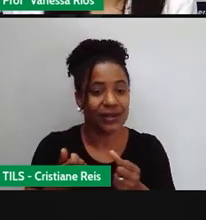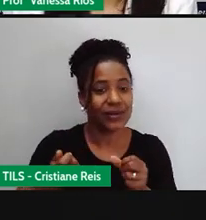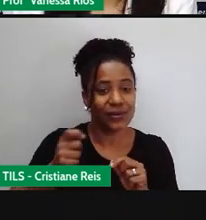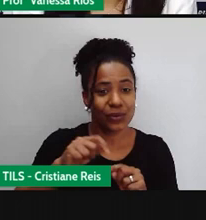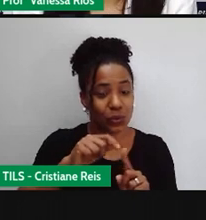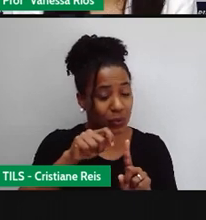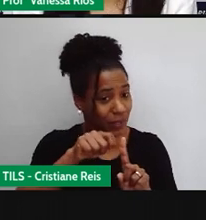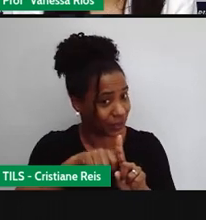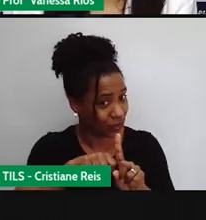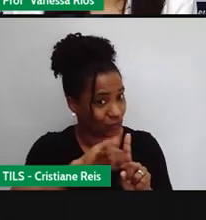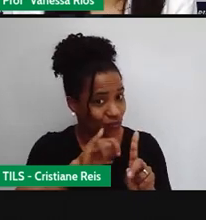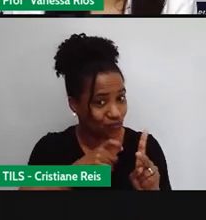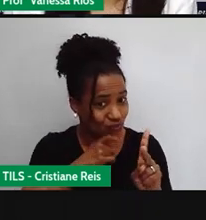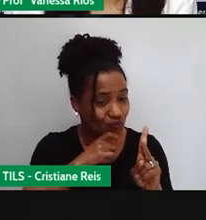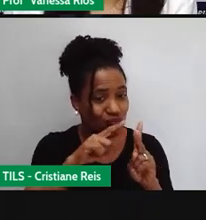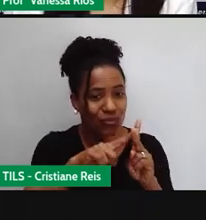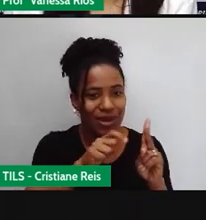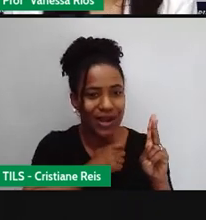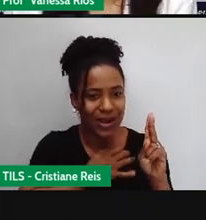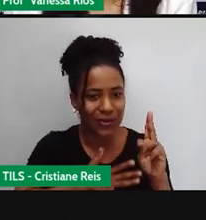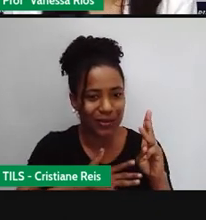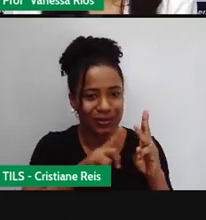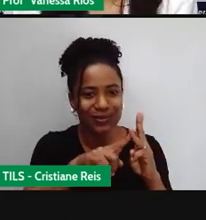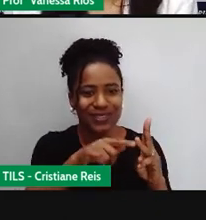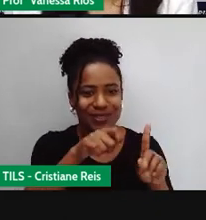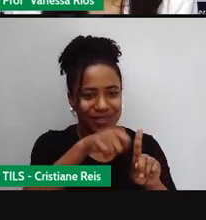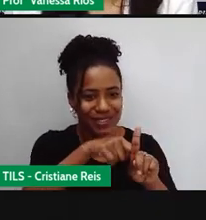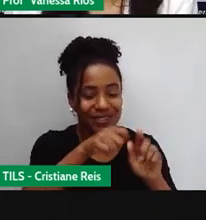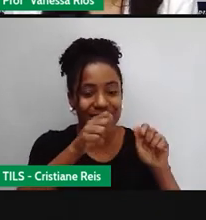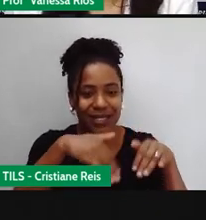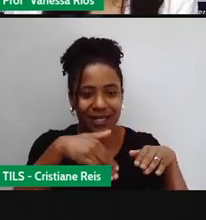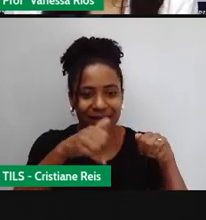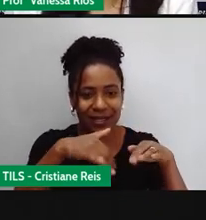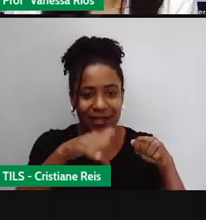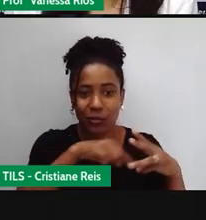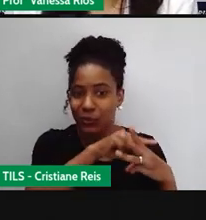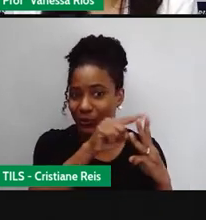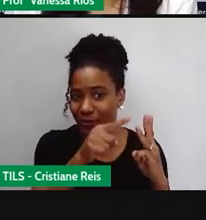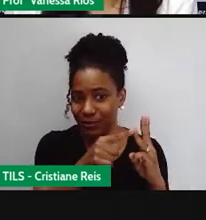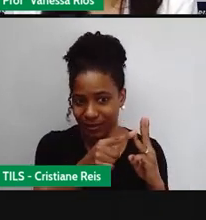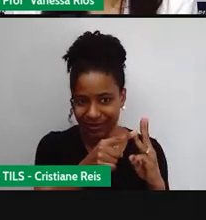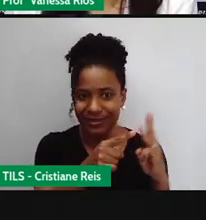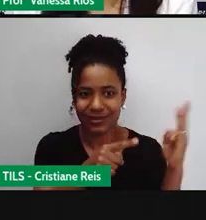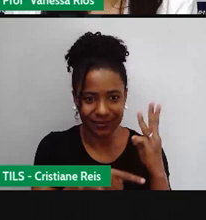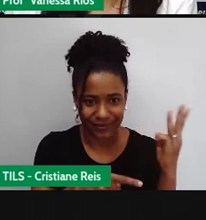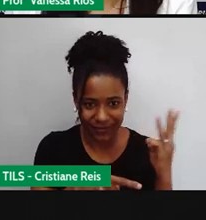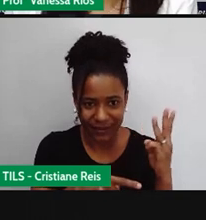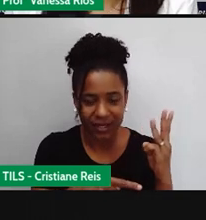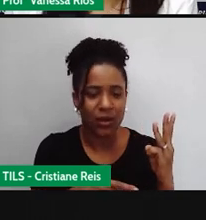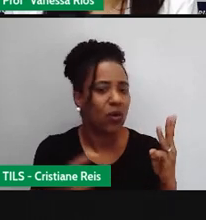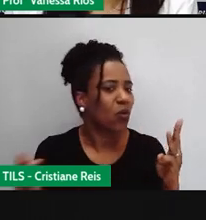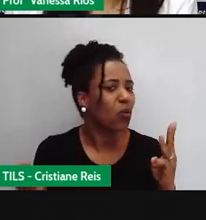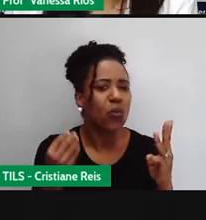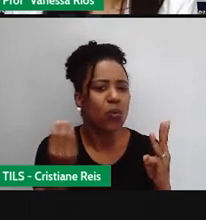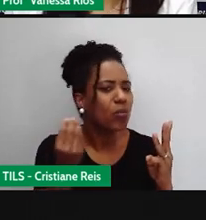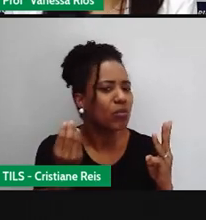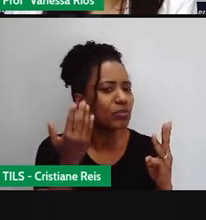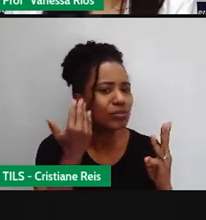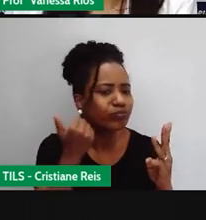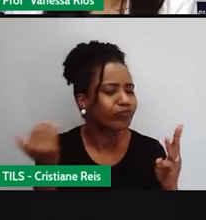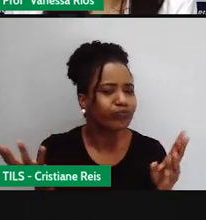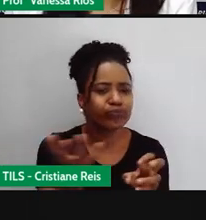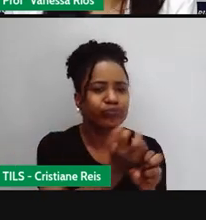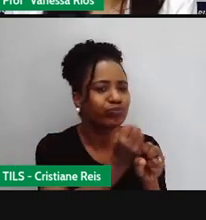julho, agosto e setembro. Então, se eu quero saber o consumo de energia nesses três primeiros meses, eu